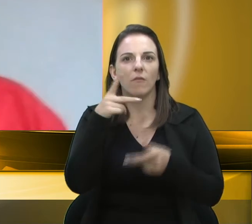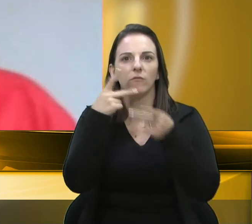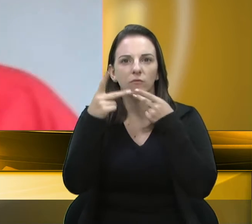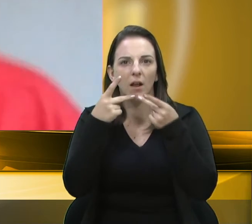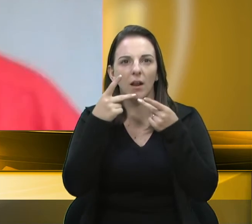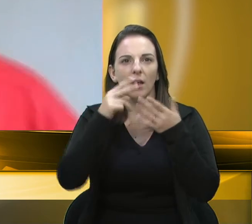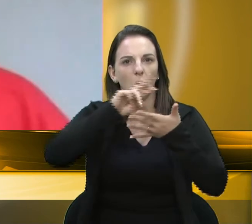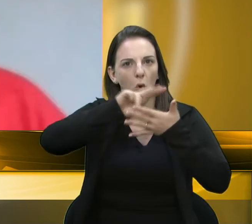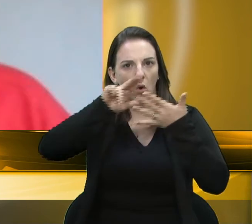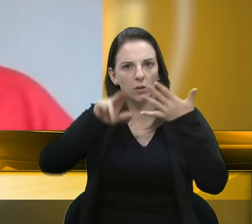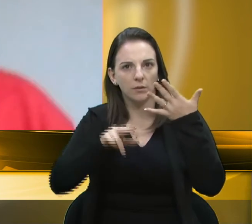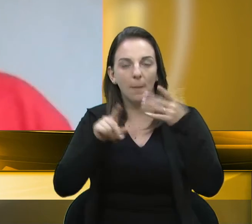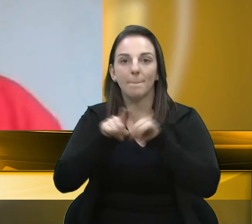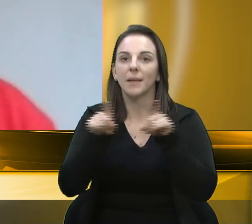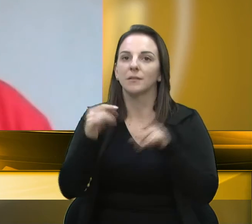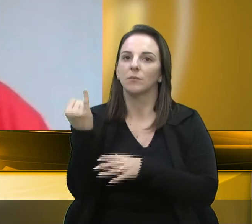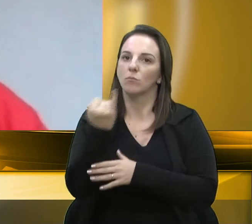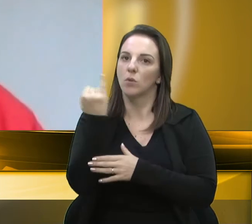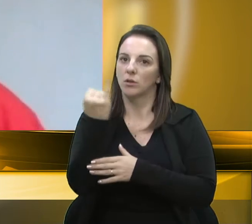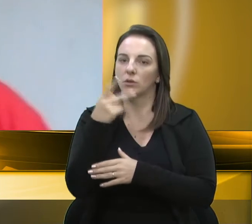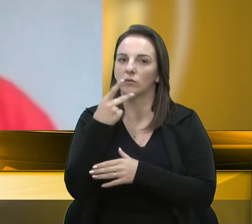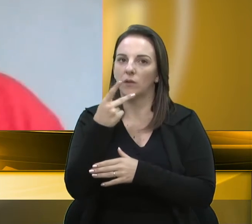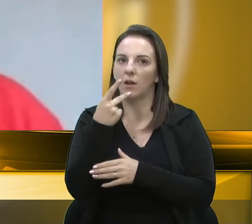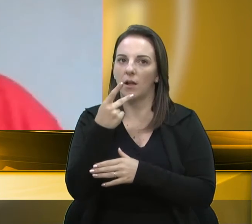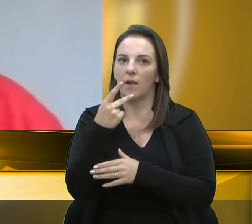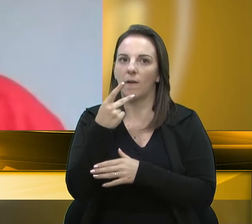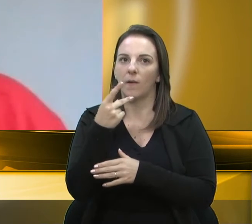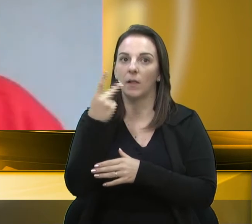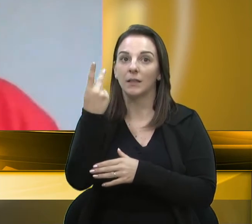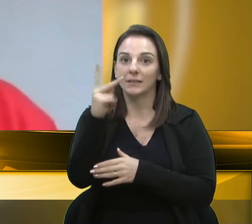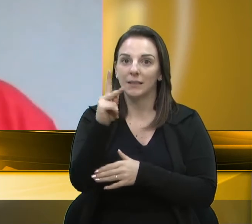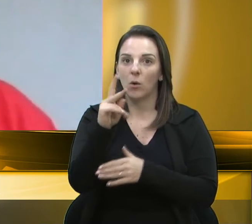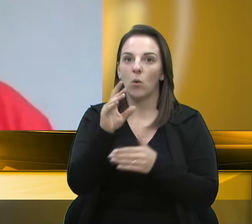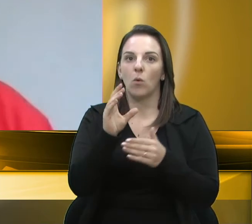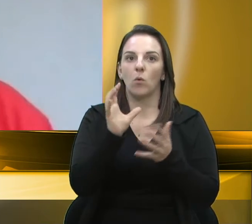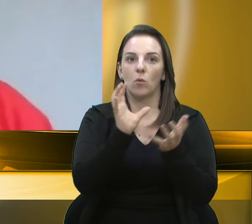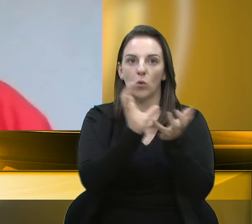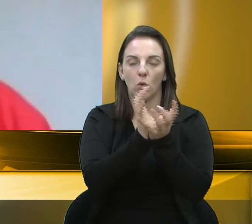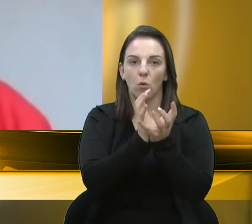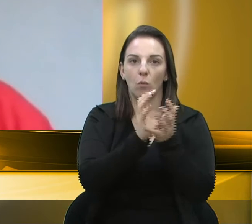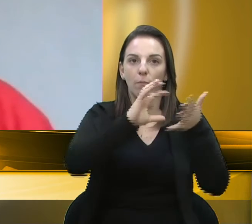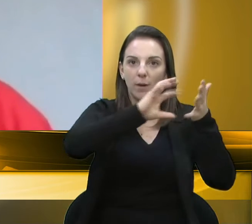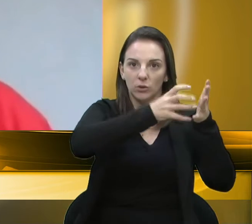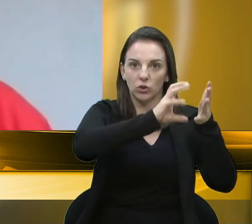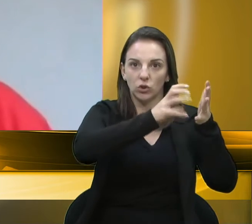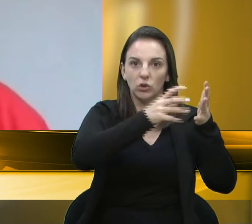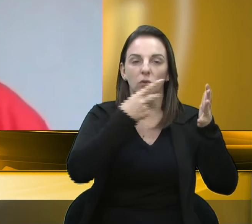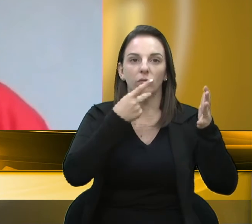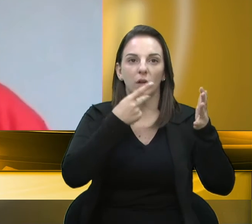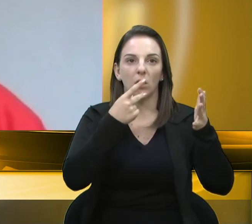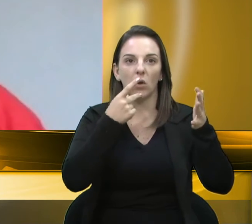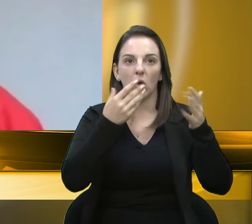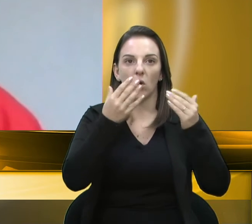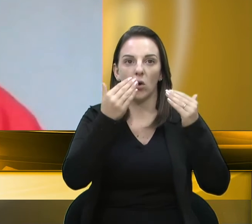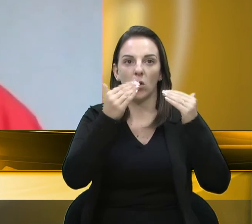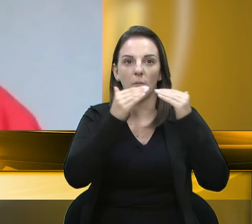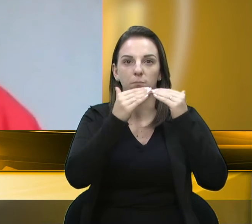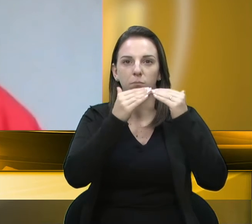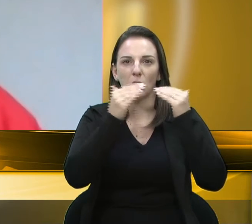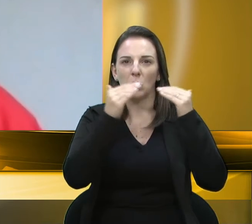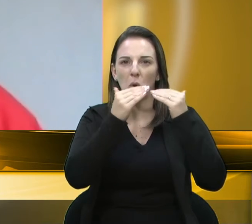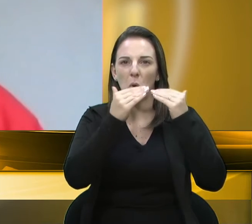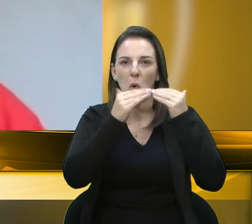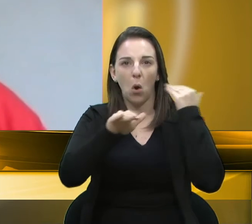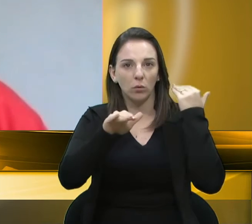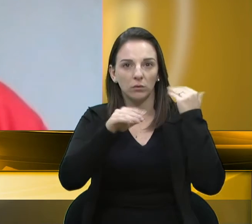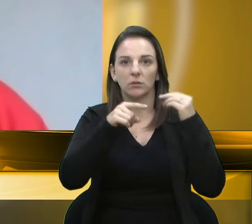seu partido tirou a definição e a oposição ao governo Bolsonaro. E há esse assíntico que tem acontecido em razão da pandemia. E há tantas